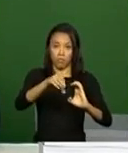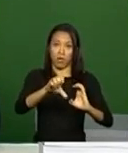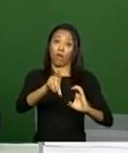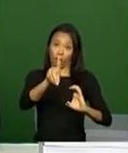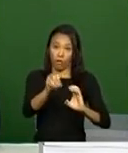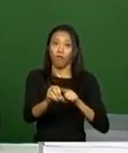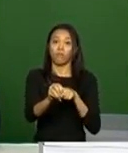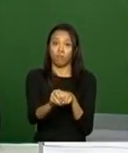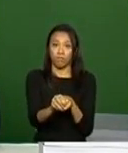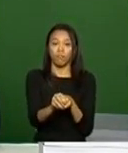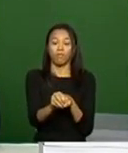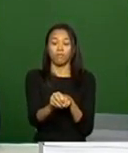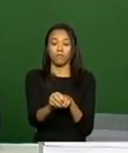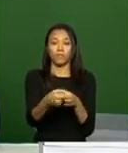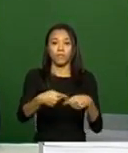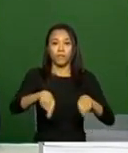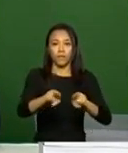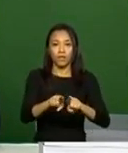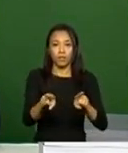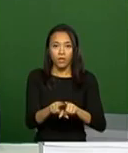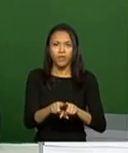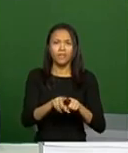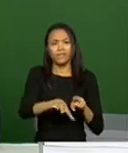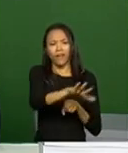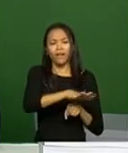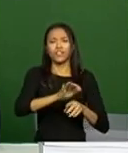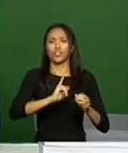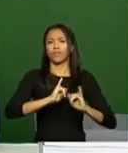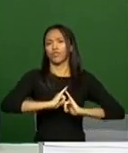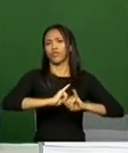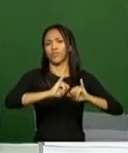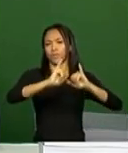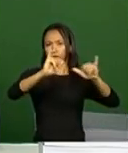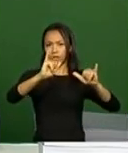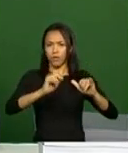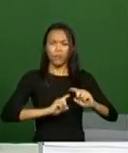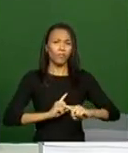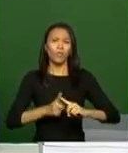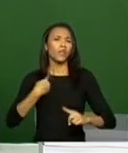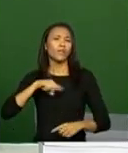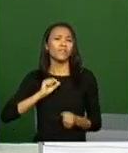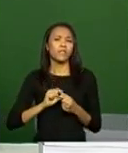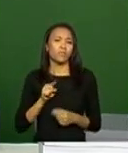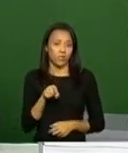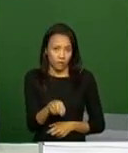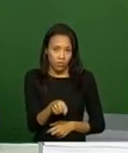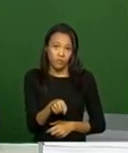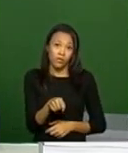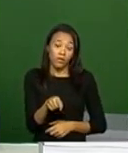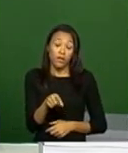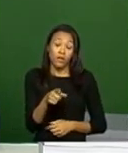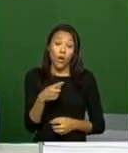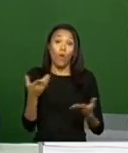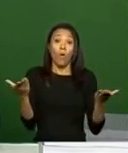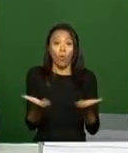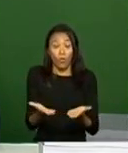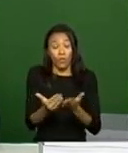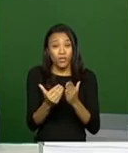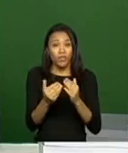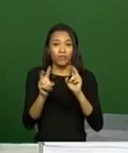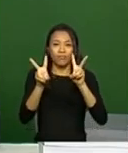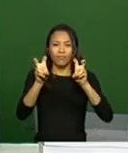publicidade. E por que nós fazemos isso? Porque a grande questão hoje,